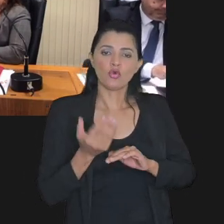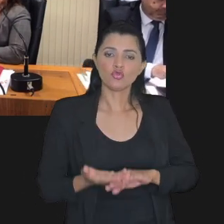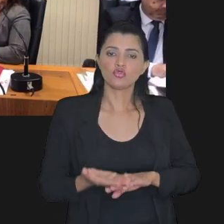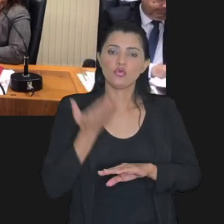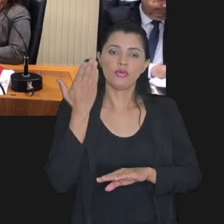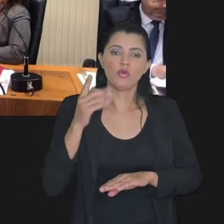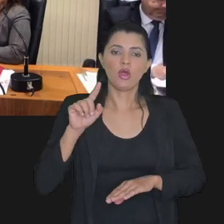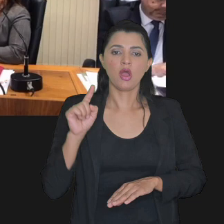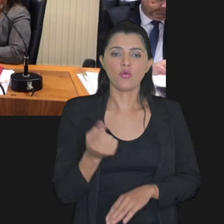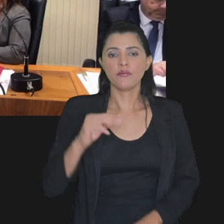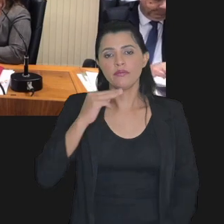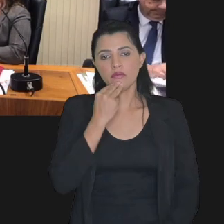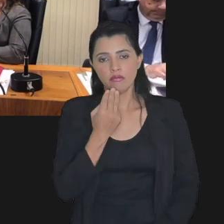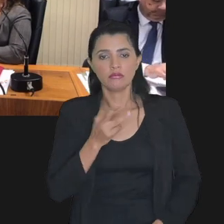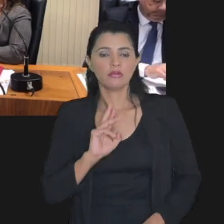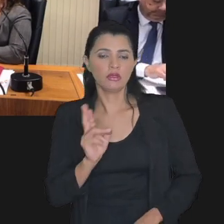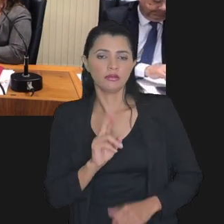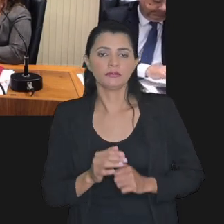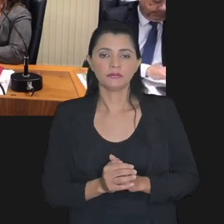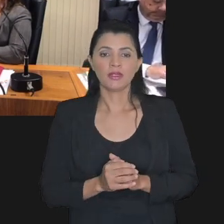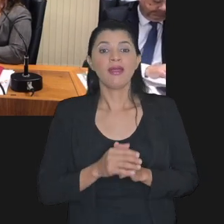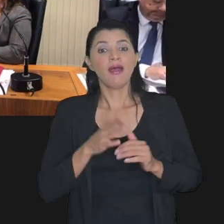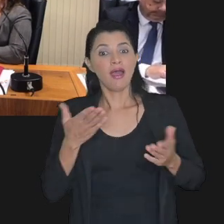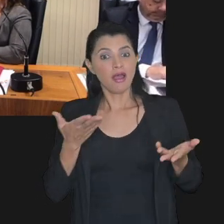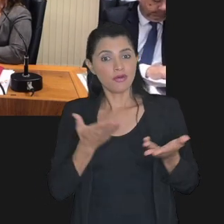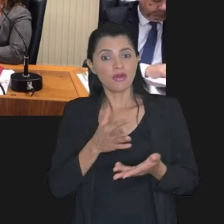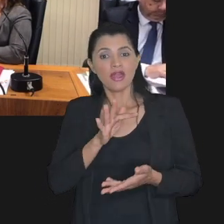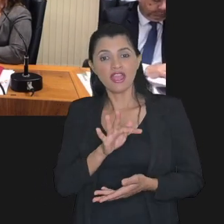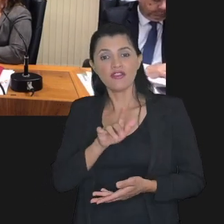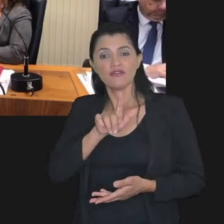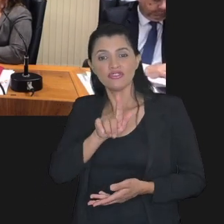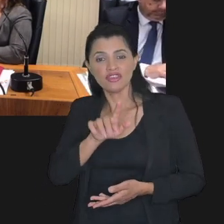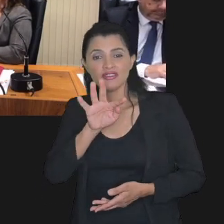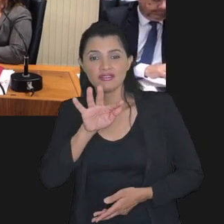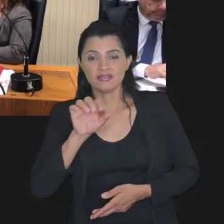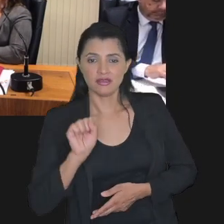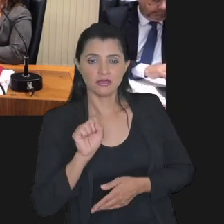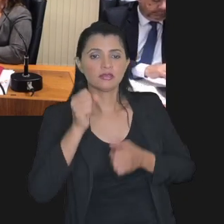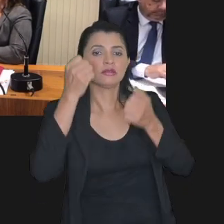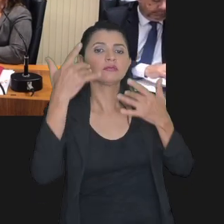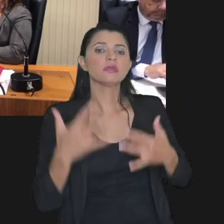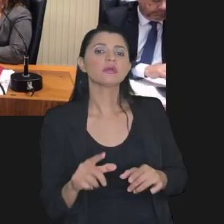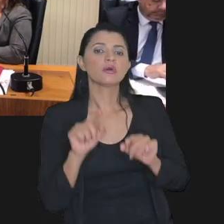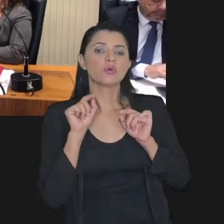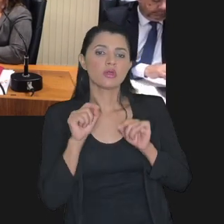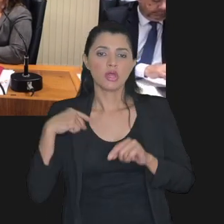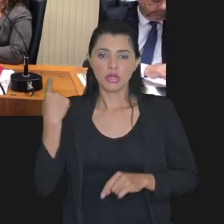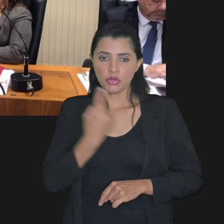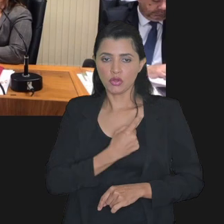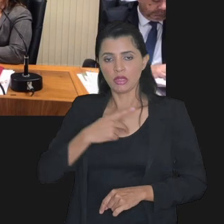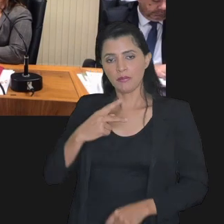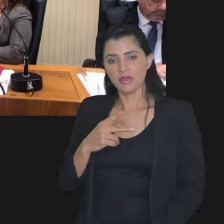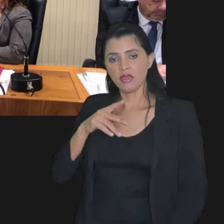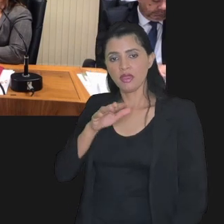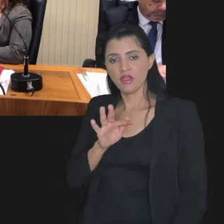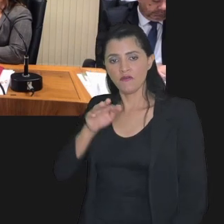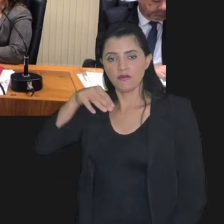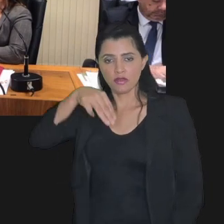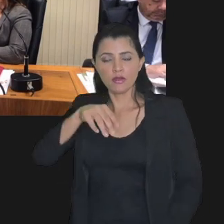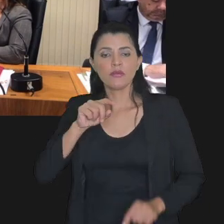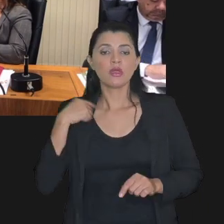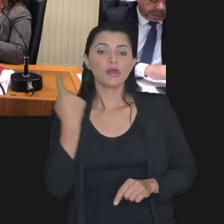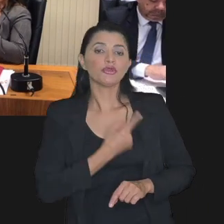superior a um milhão de reais em relação ao FGTS é importante que se diga que nós na PFN a gente